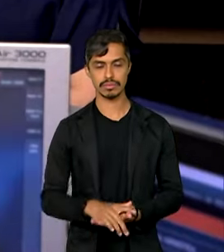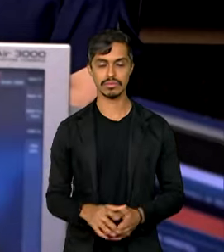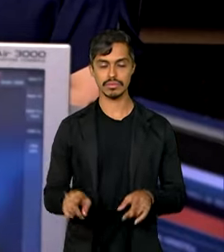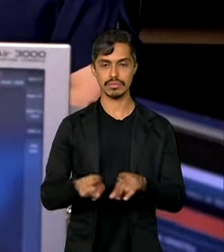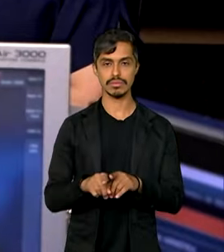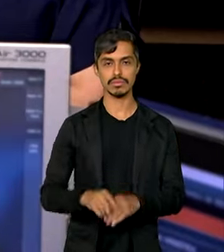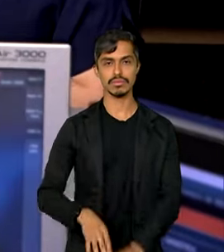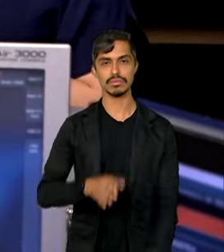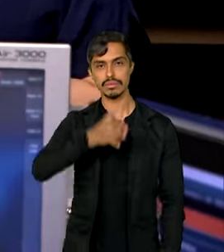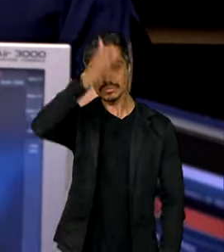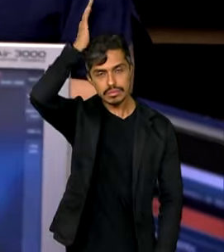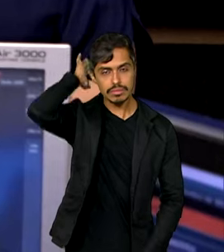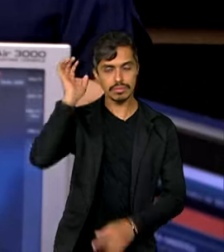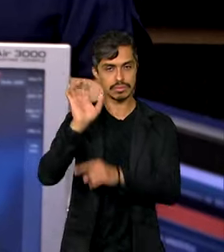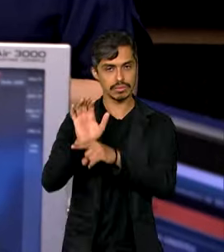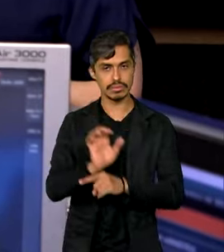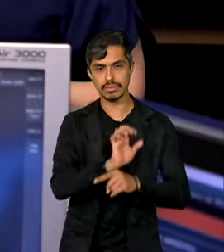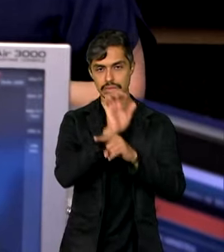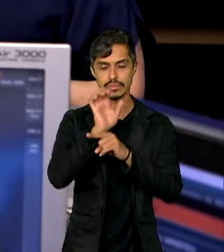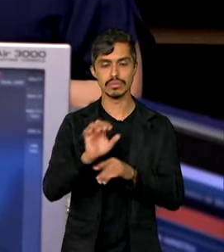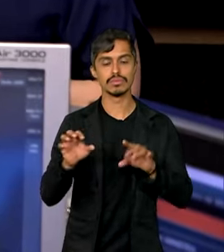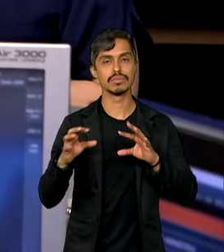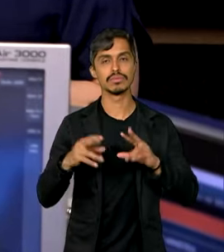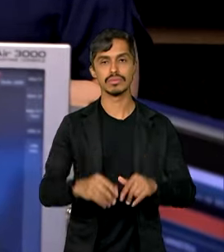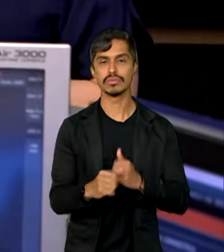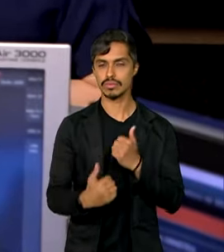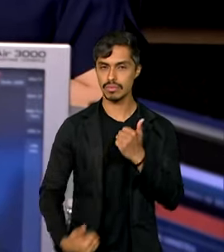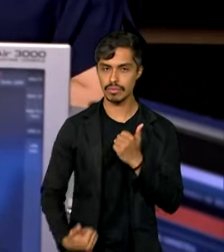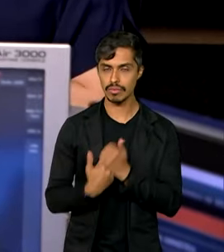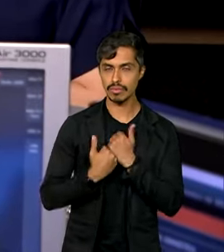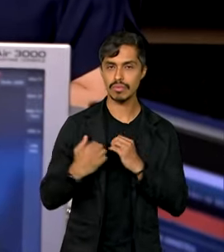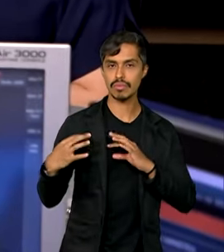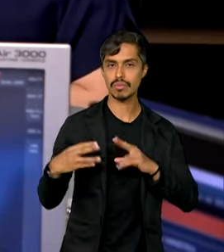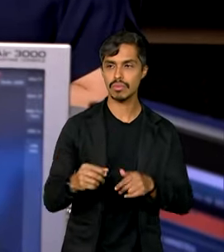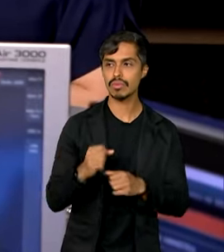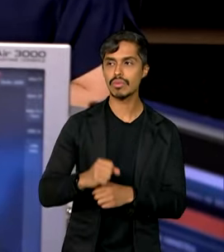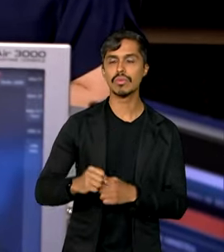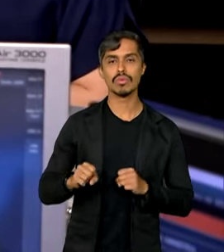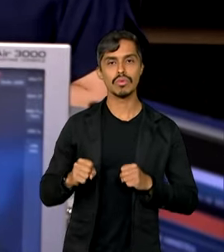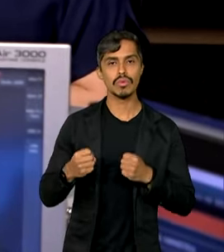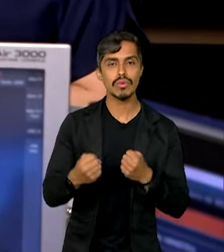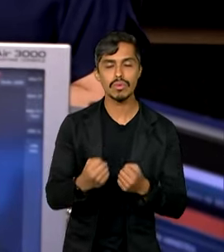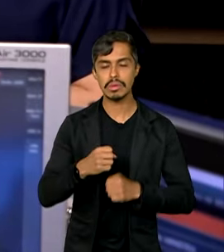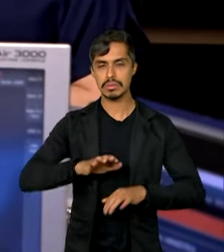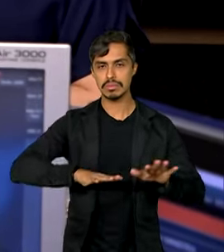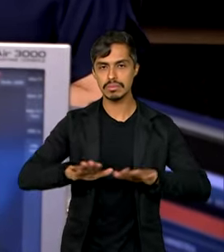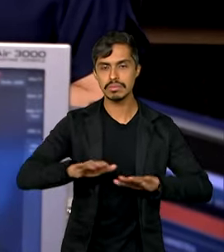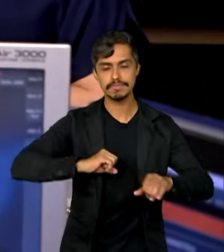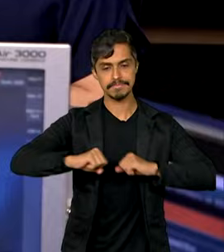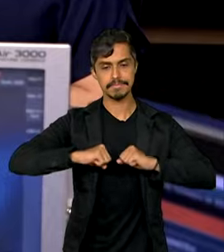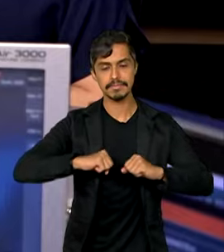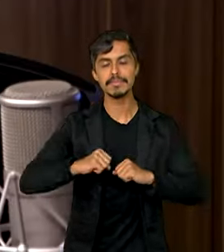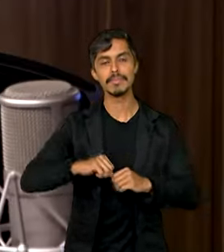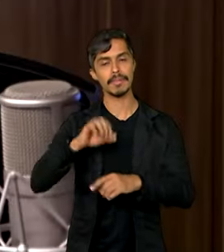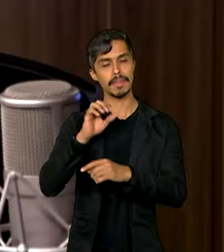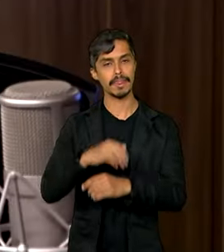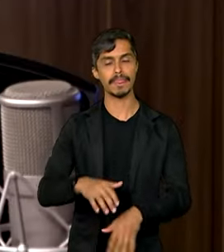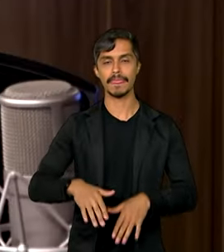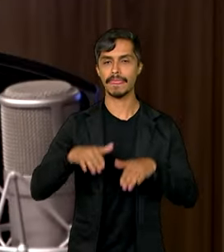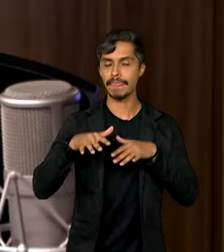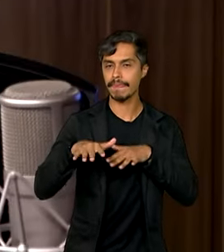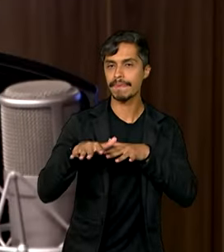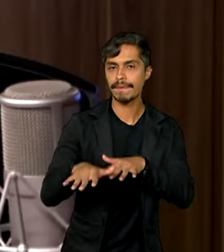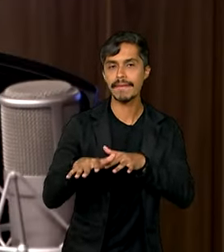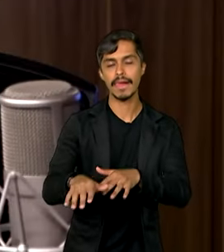Estados, enfim, o apoio aí de todas as forças que estão sendo mobilizadas, o Exército, a Marinha, a Aeronáutica,